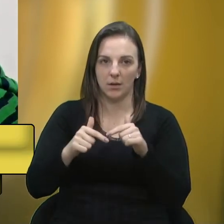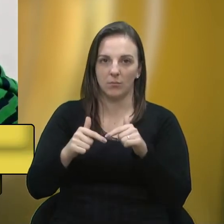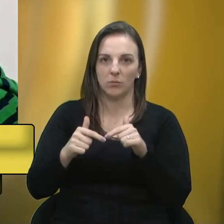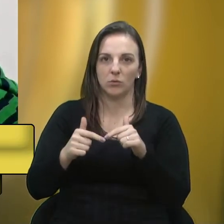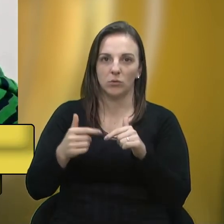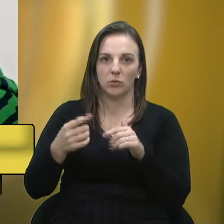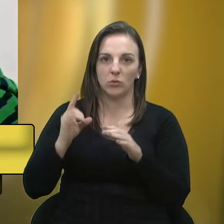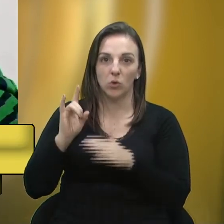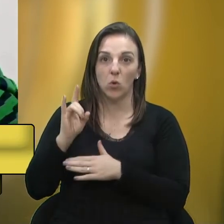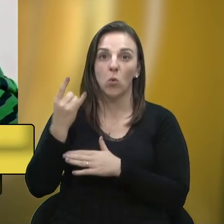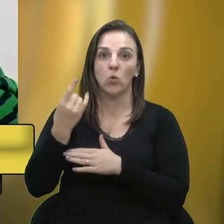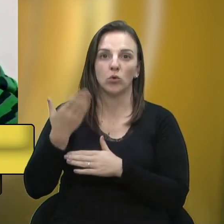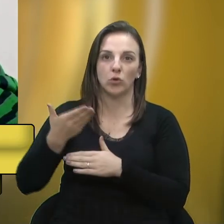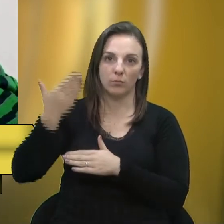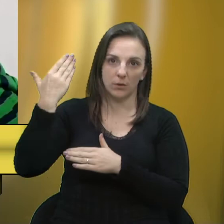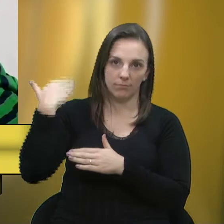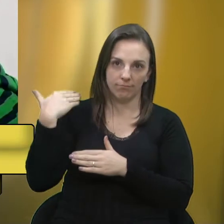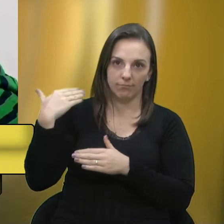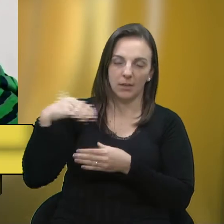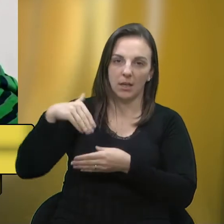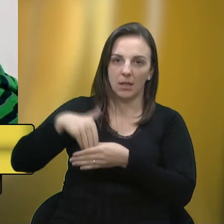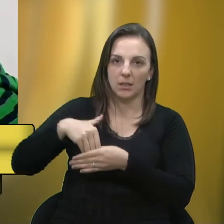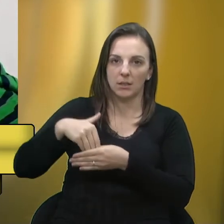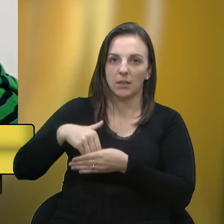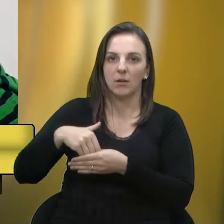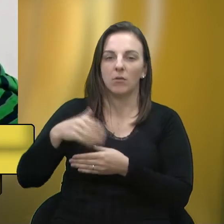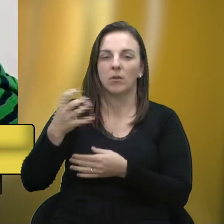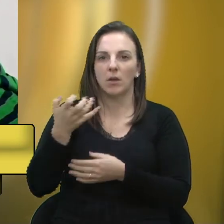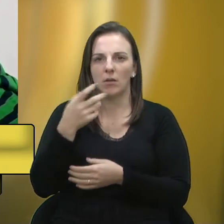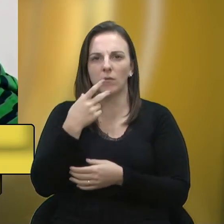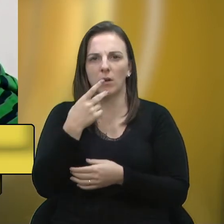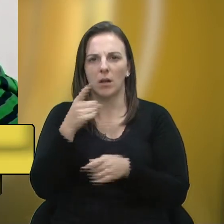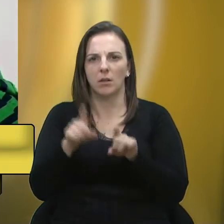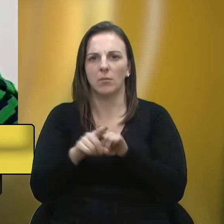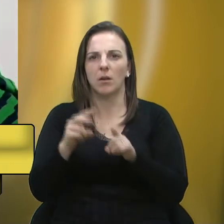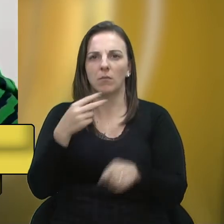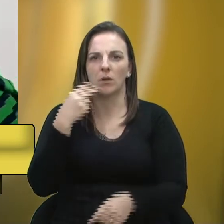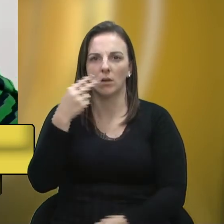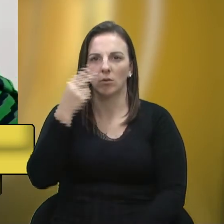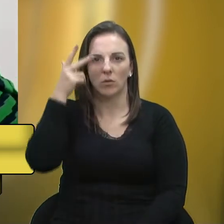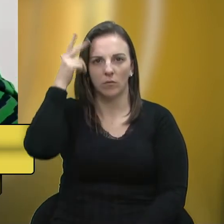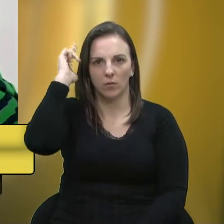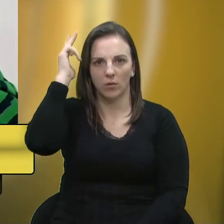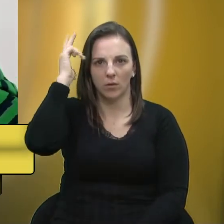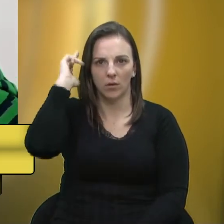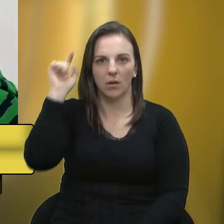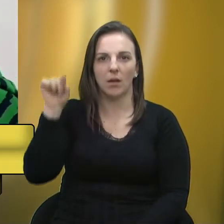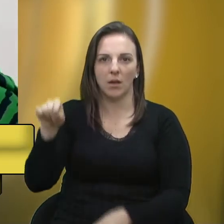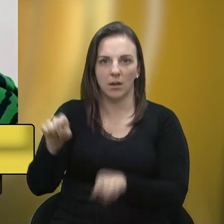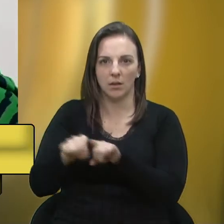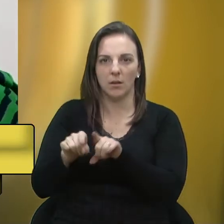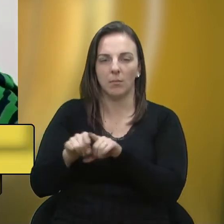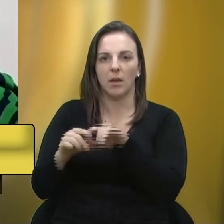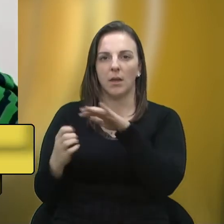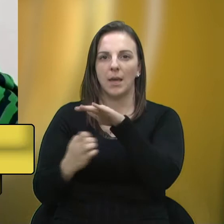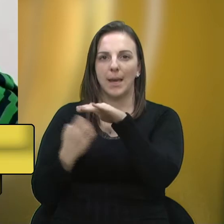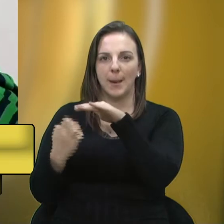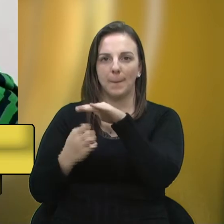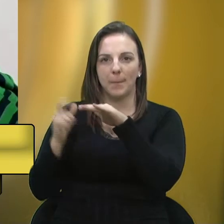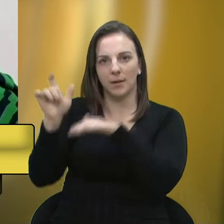ao vereador Flávio Cassina na época, que também por ser um empresário e ouvir diversas